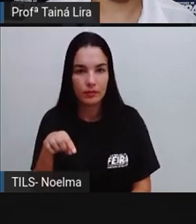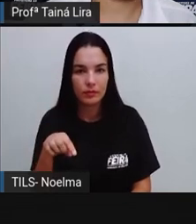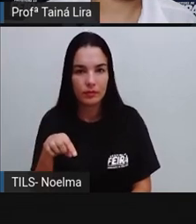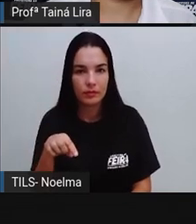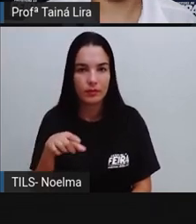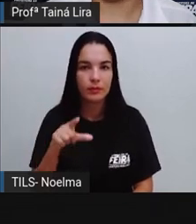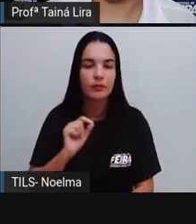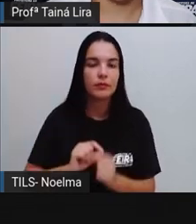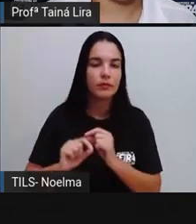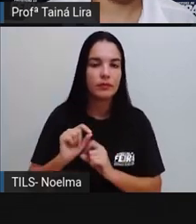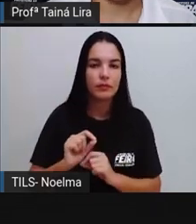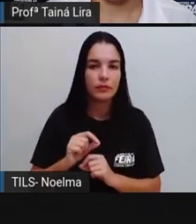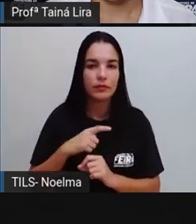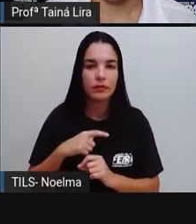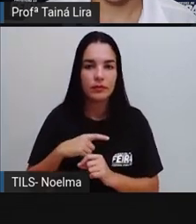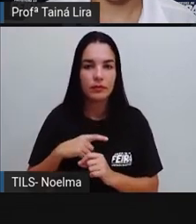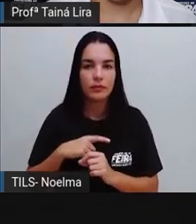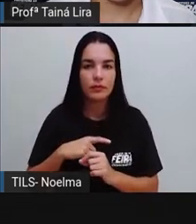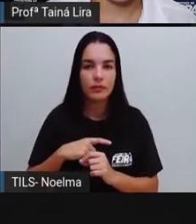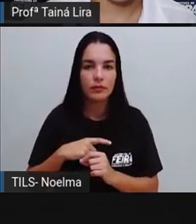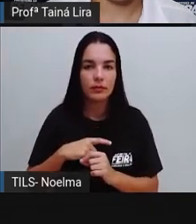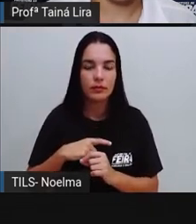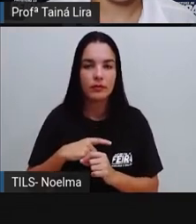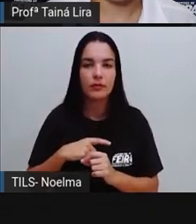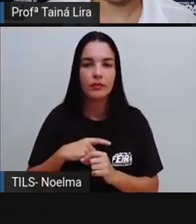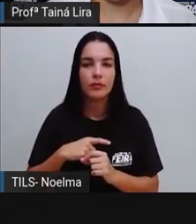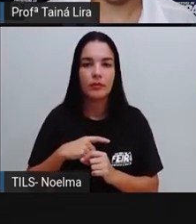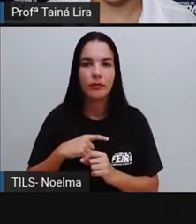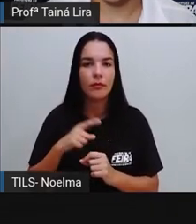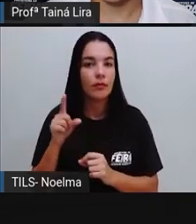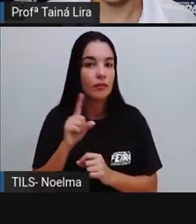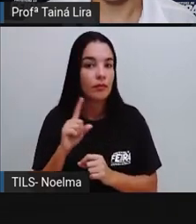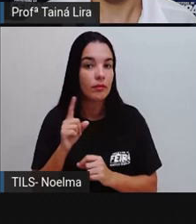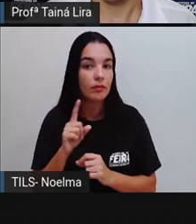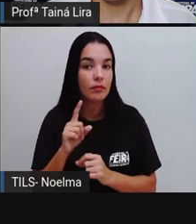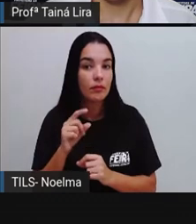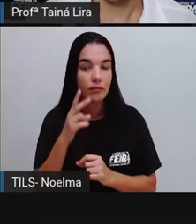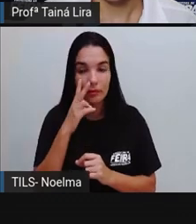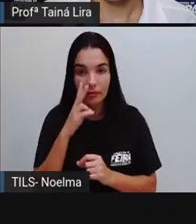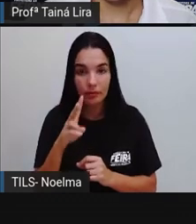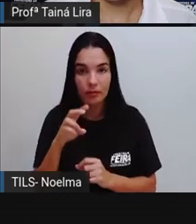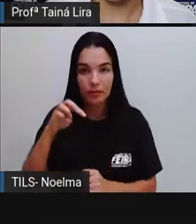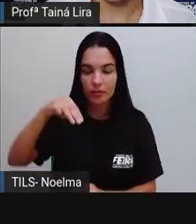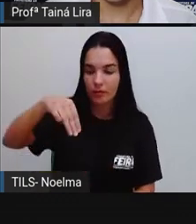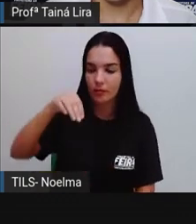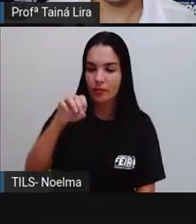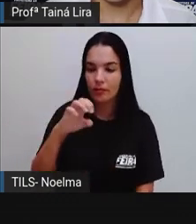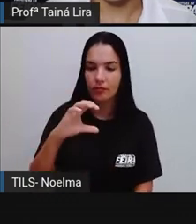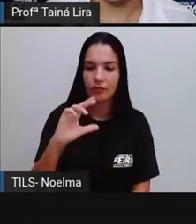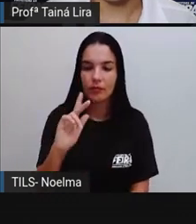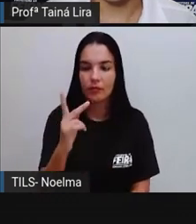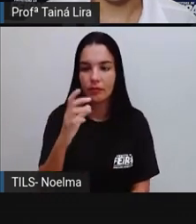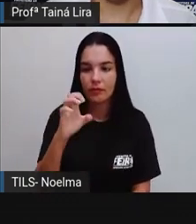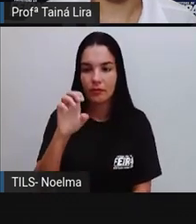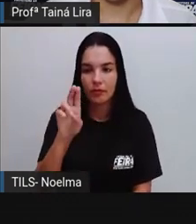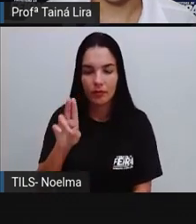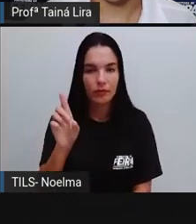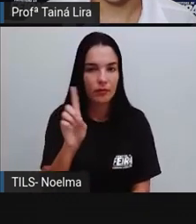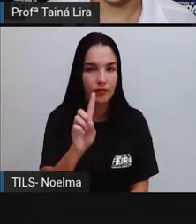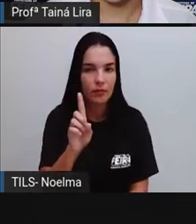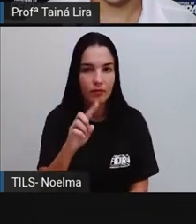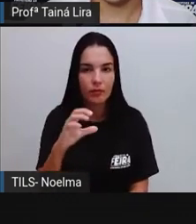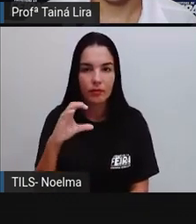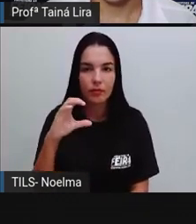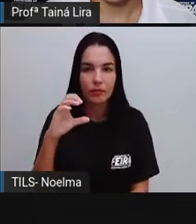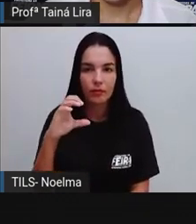Mexeu com CH, Mexeu, Não é com CH, Chutou o lixo, Também